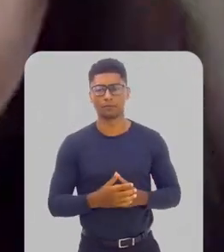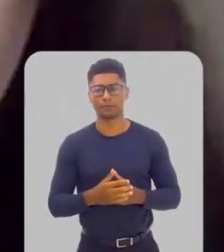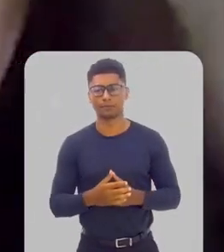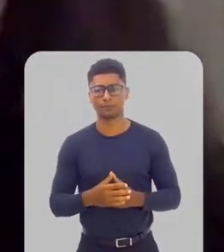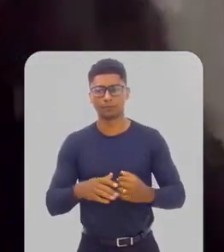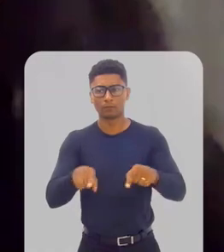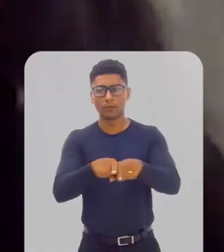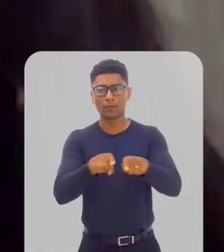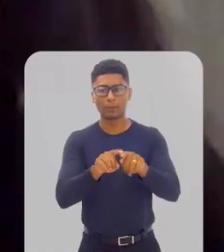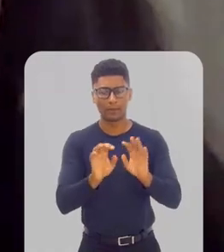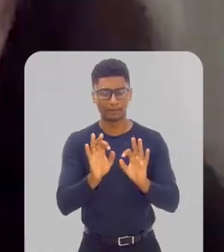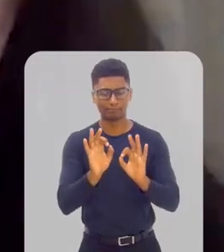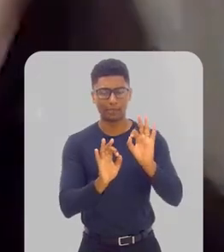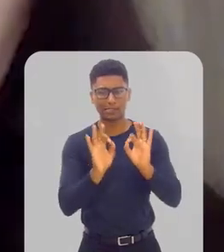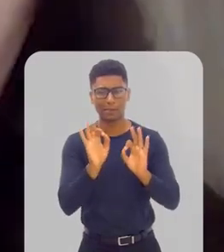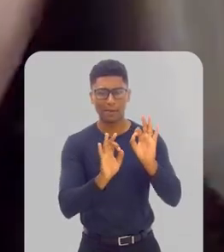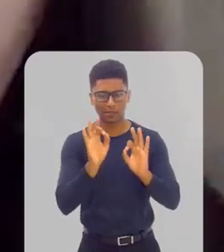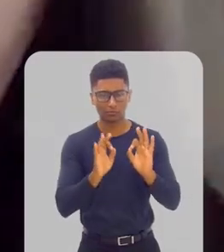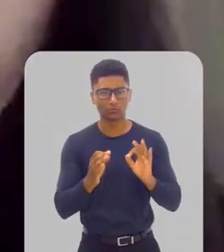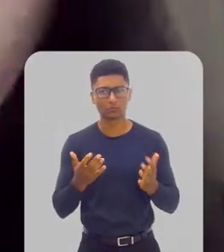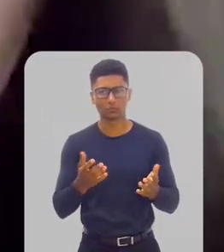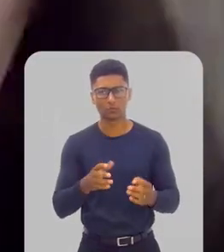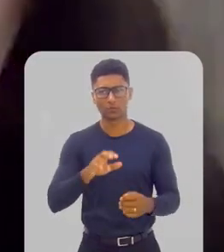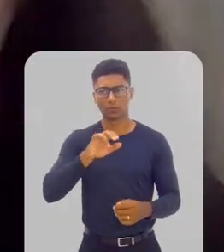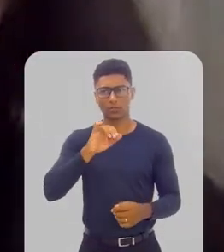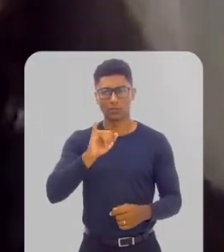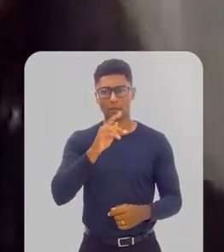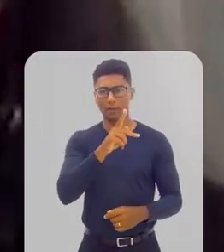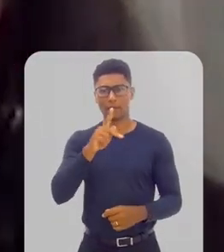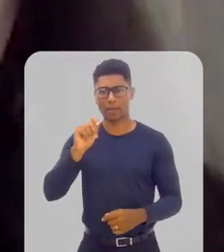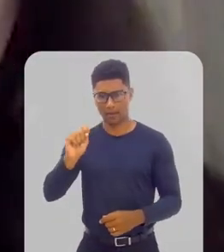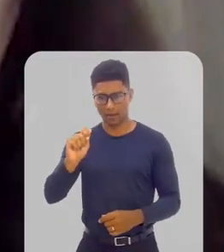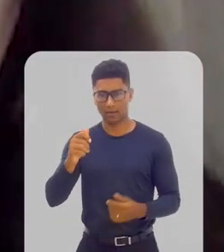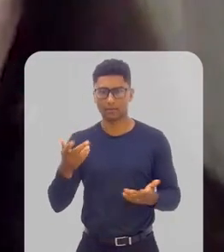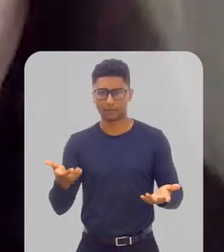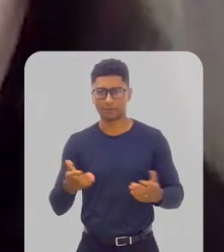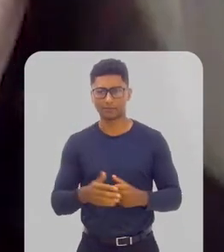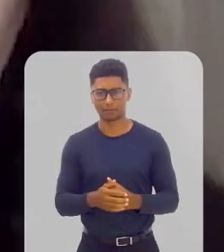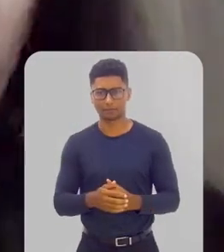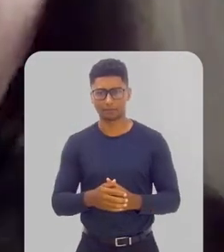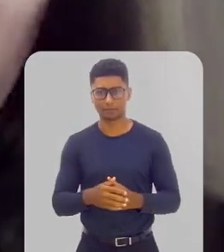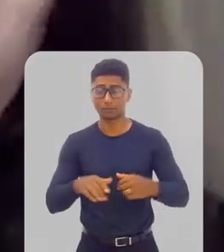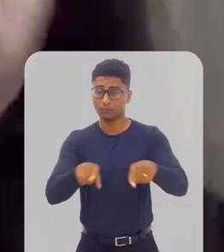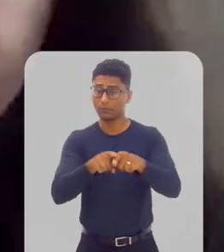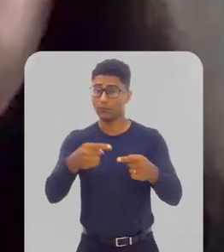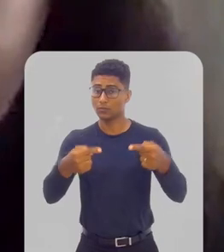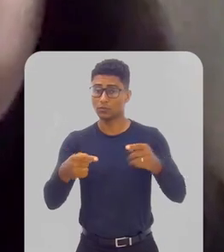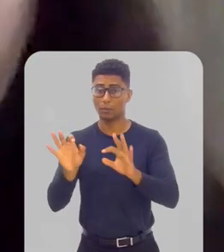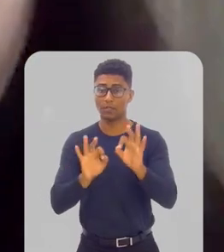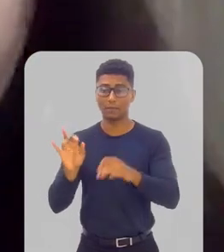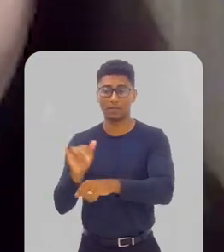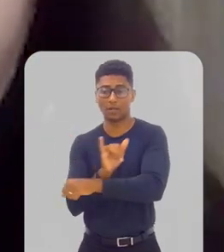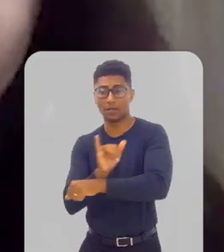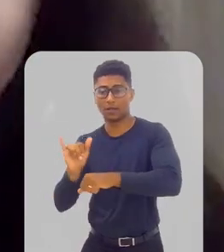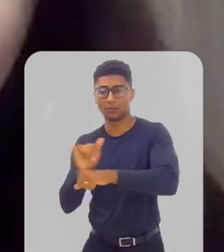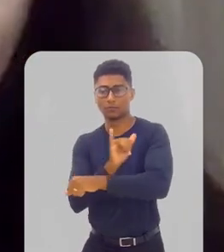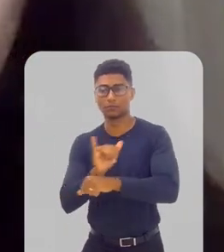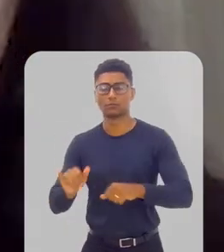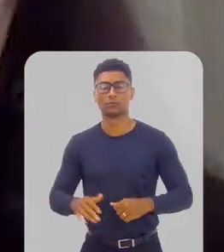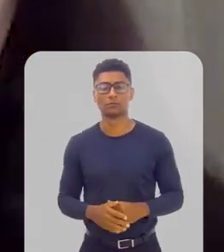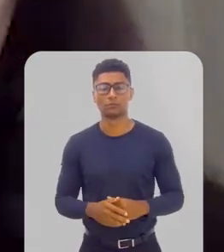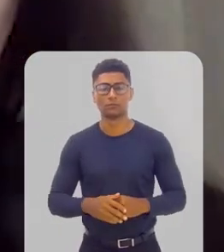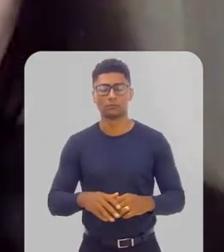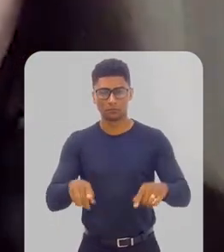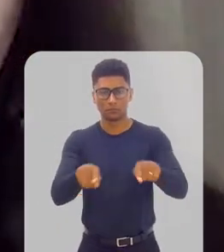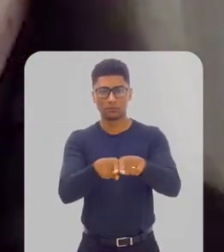peças de planejamento, e aí, claro, inclui o IPPA como uma das mais estruturantes, mas também discussões de planejamento estratégico,